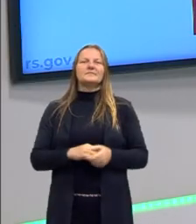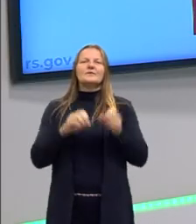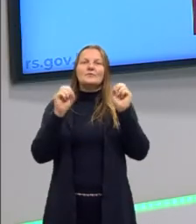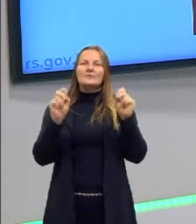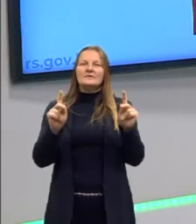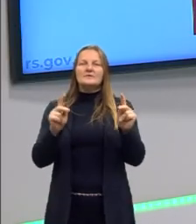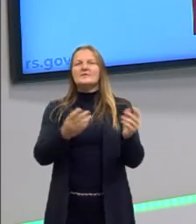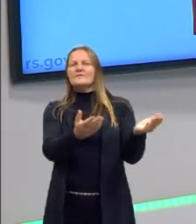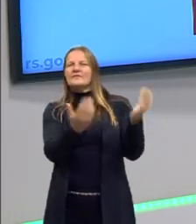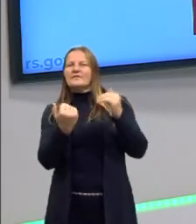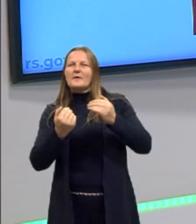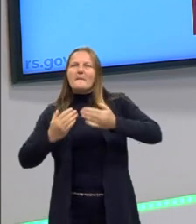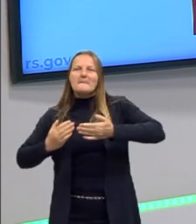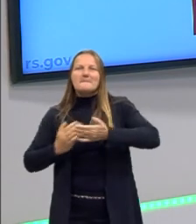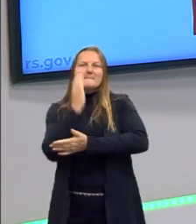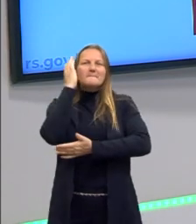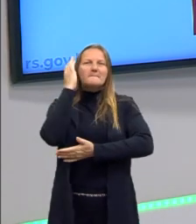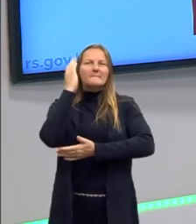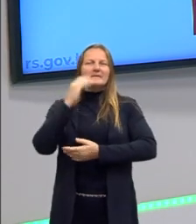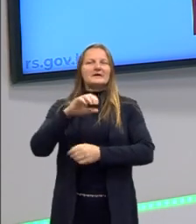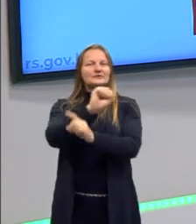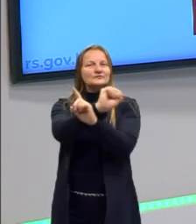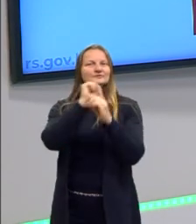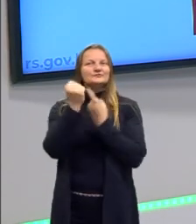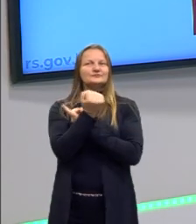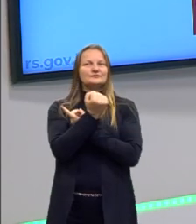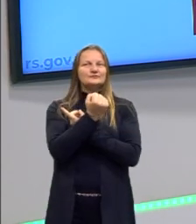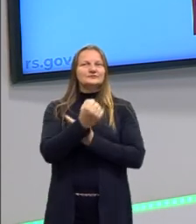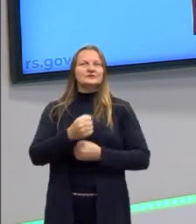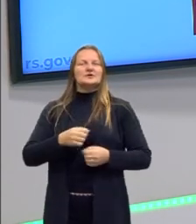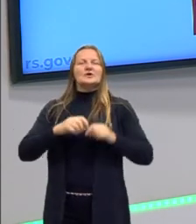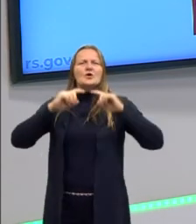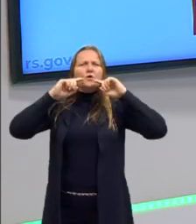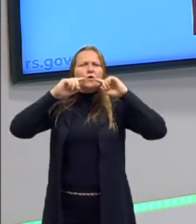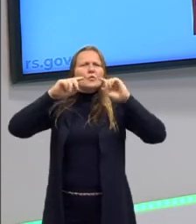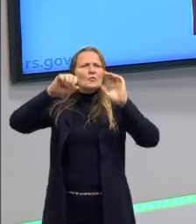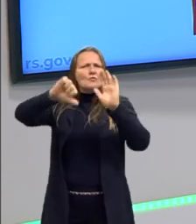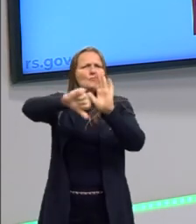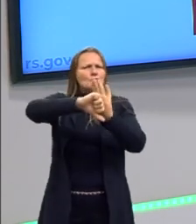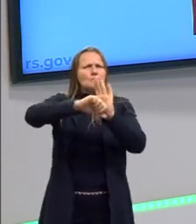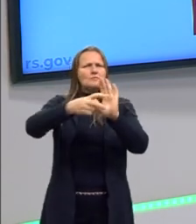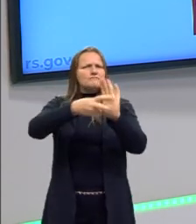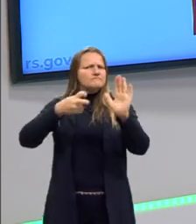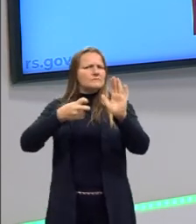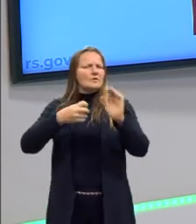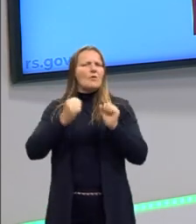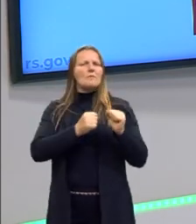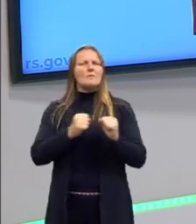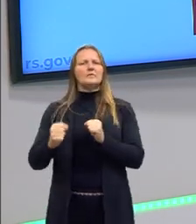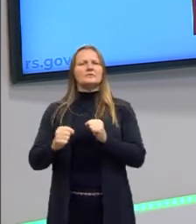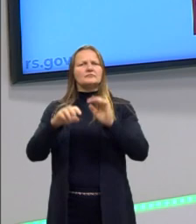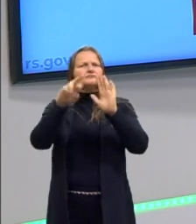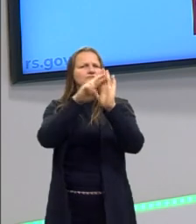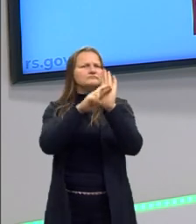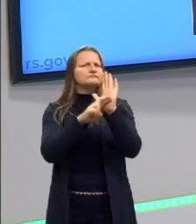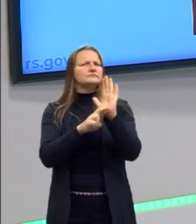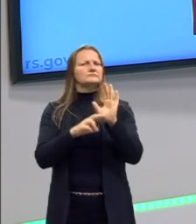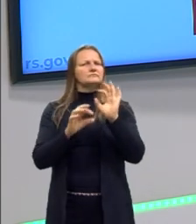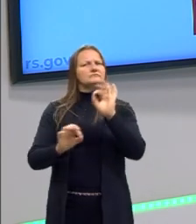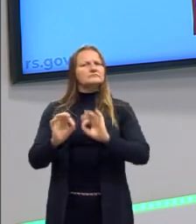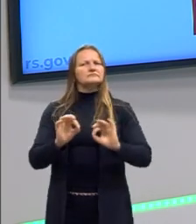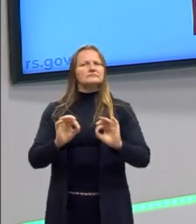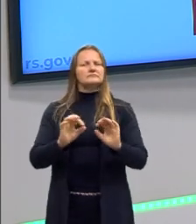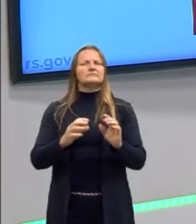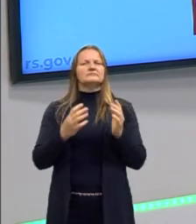Então vamos lá. Partiu passar Sociologia, Criminalidade e Poder Disciplinar. Essa